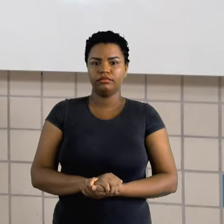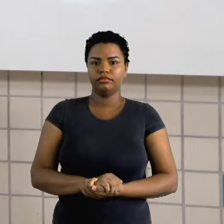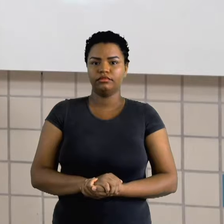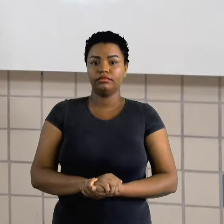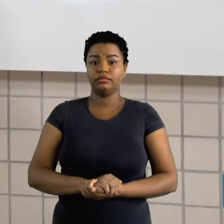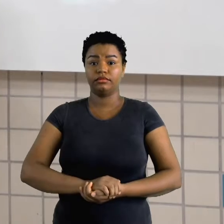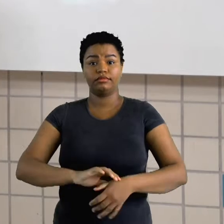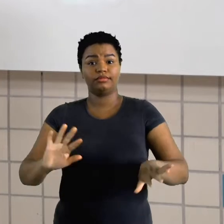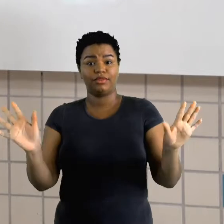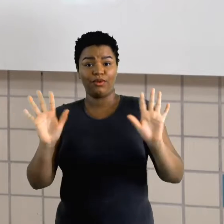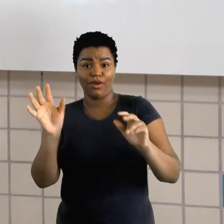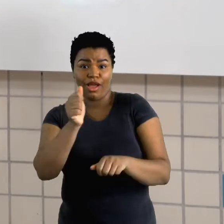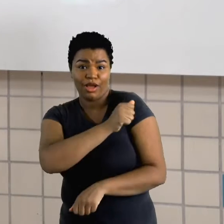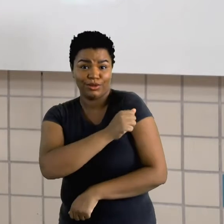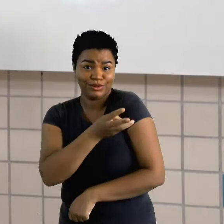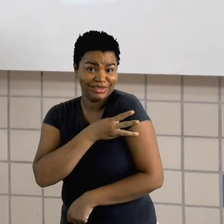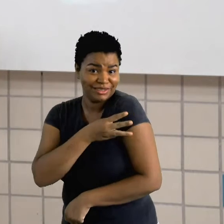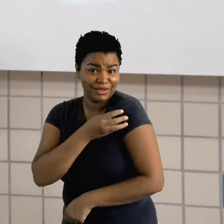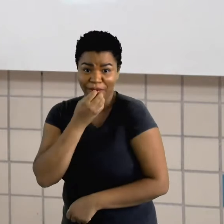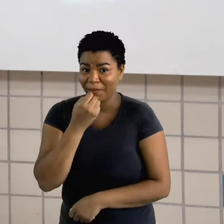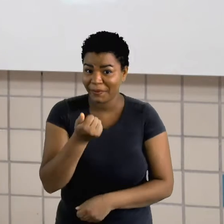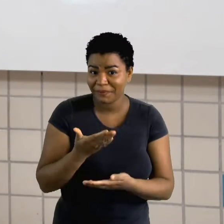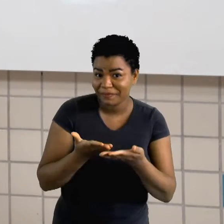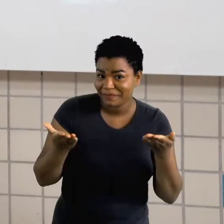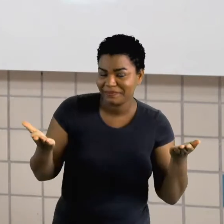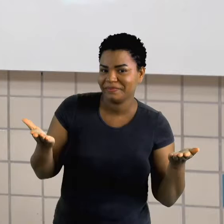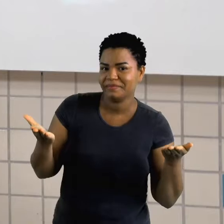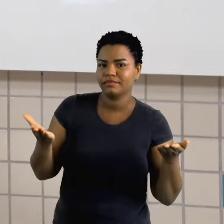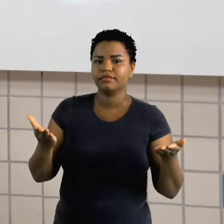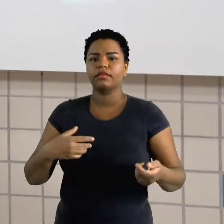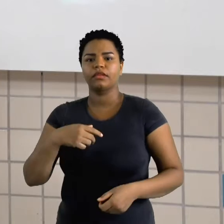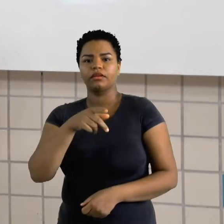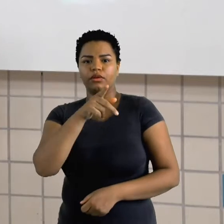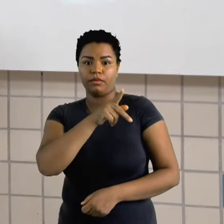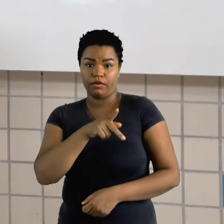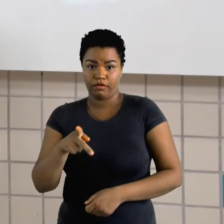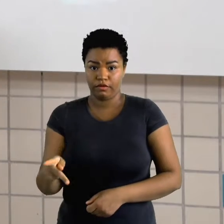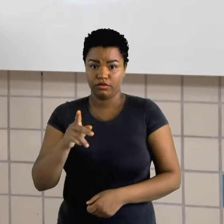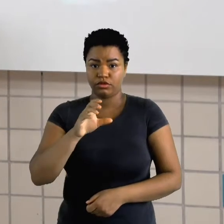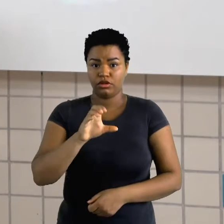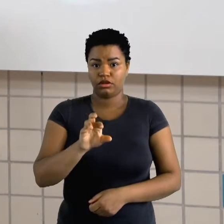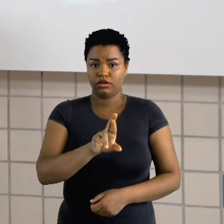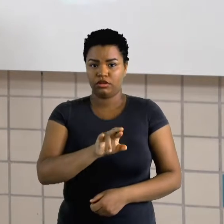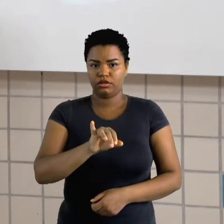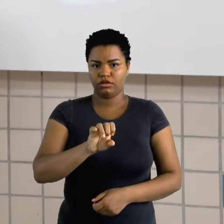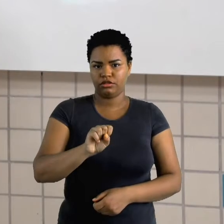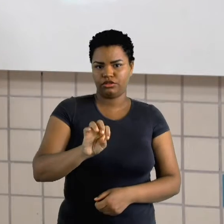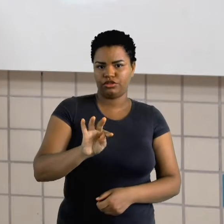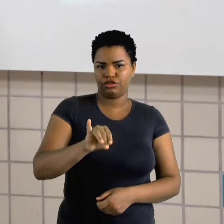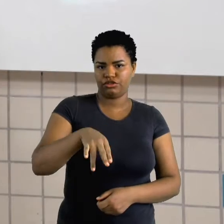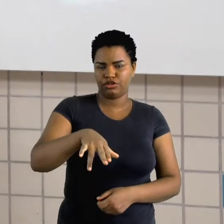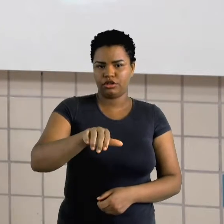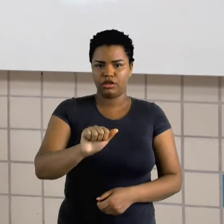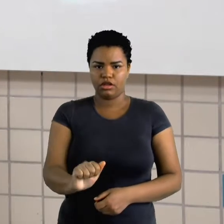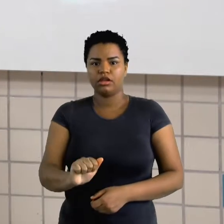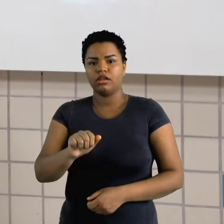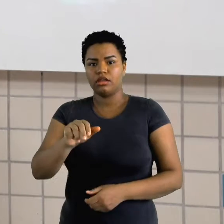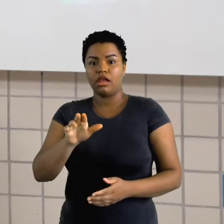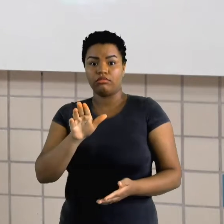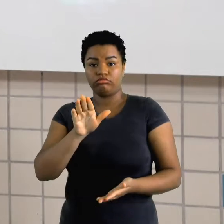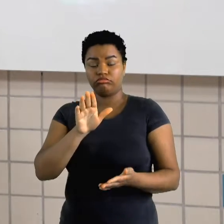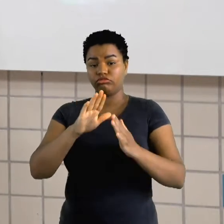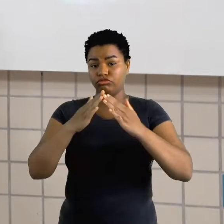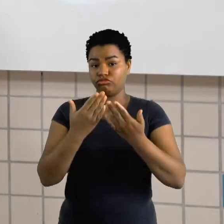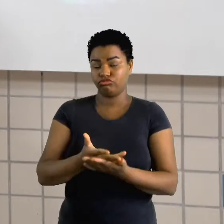Olá, alunos do terceiro ano, tudo bem com vocês? Sou a professora Cristina Rodrigues, da Rede Municipal de Palmas.